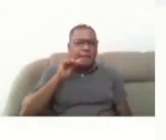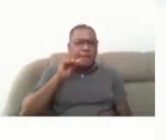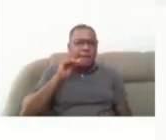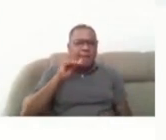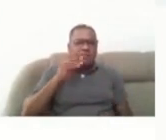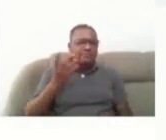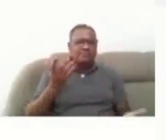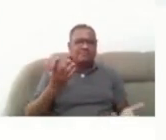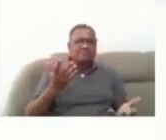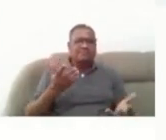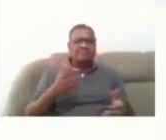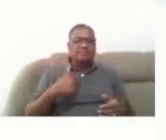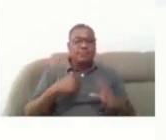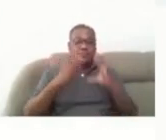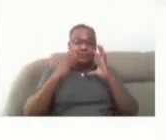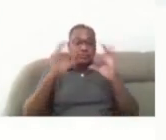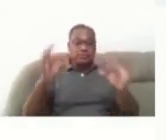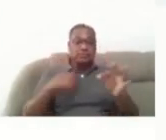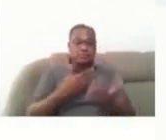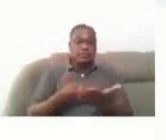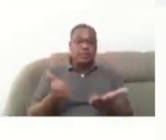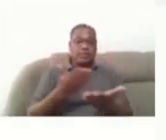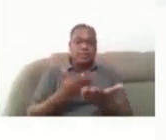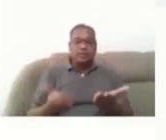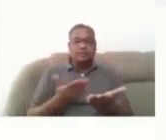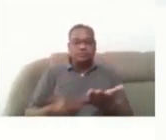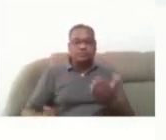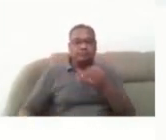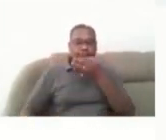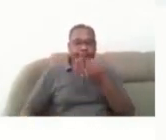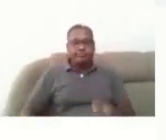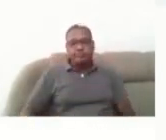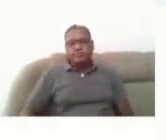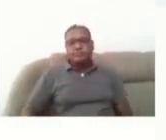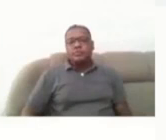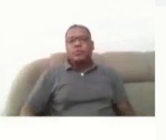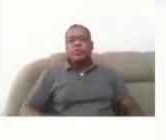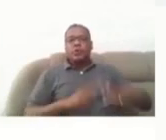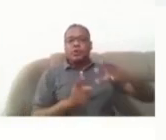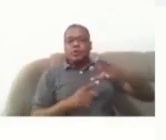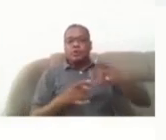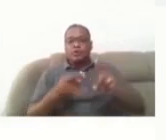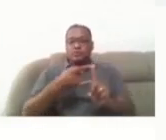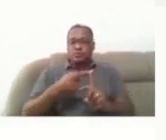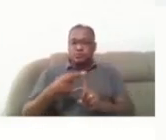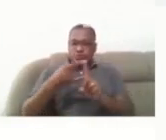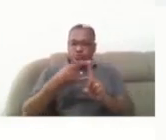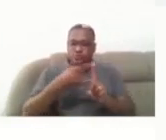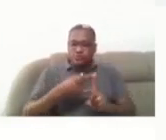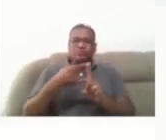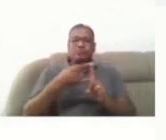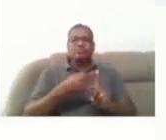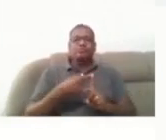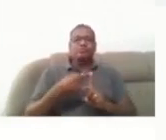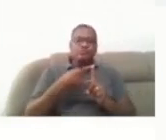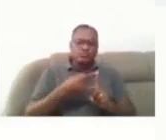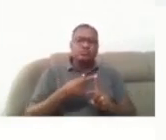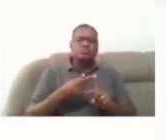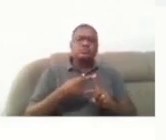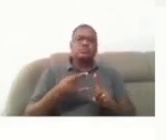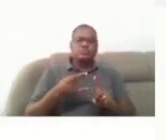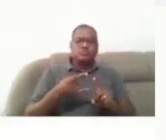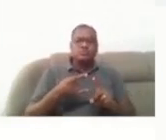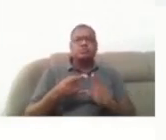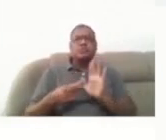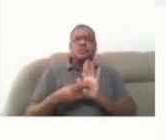distraia, perca a atenção do conteúdo que está sendo falado. em relação ao Zoom, alguma dessas plataformas a gente trouxe dados de uma